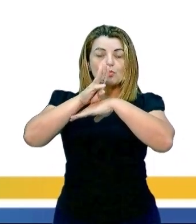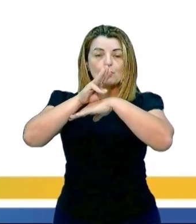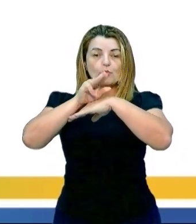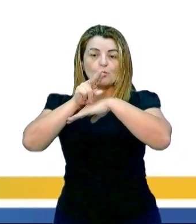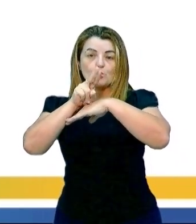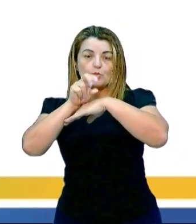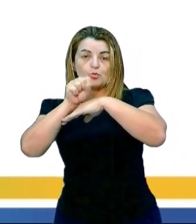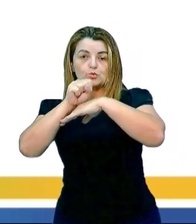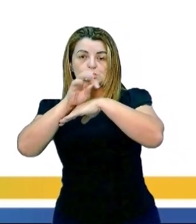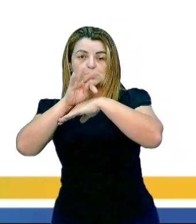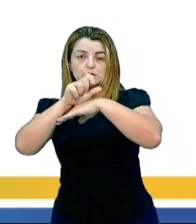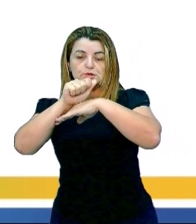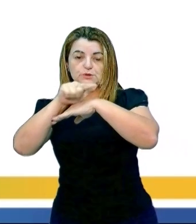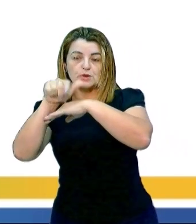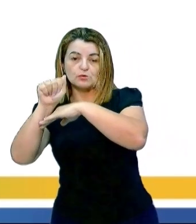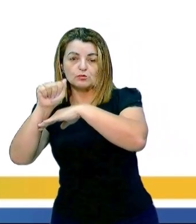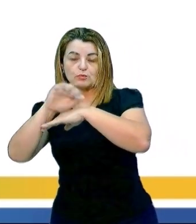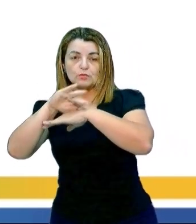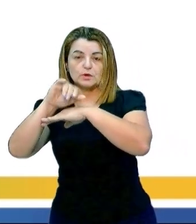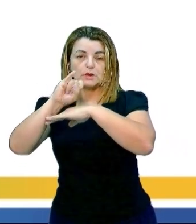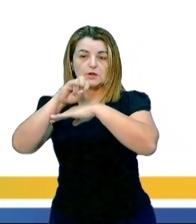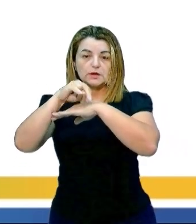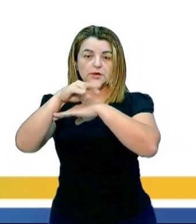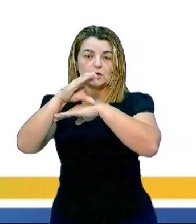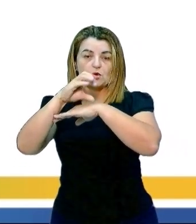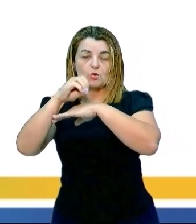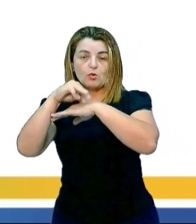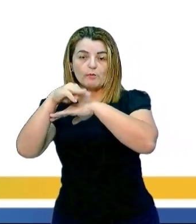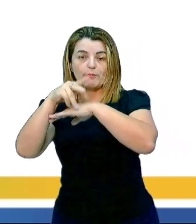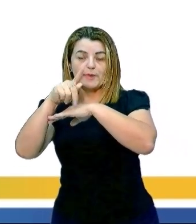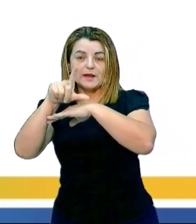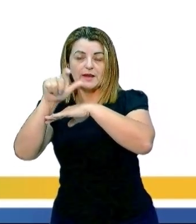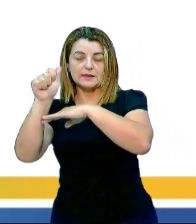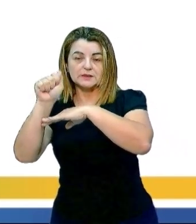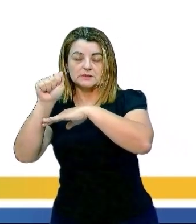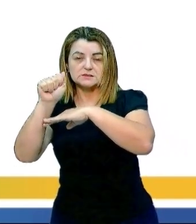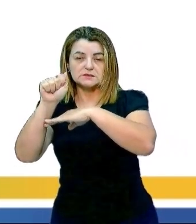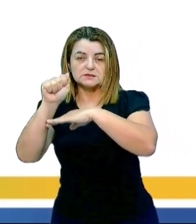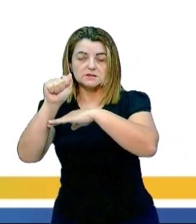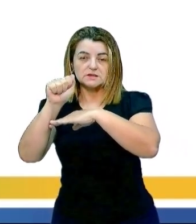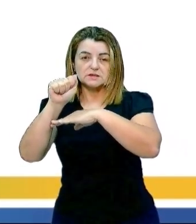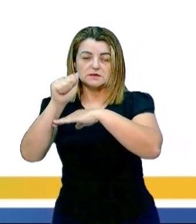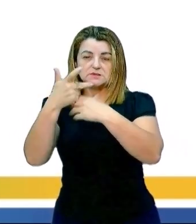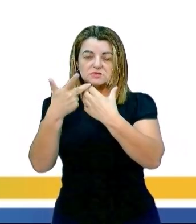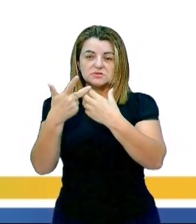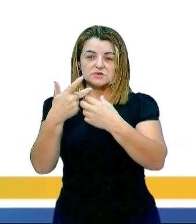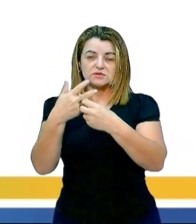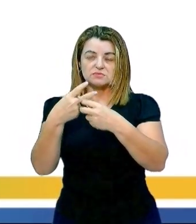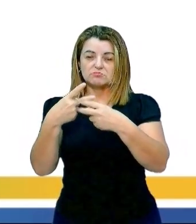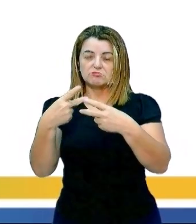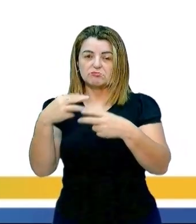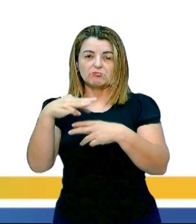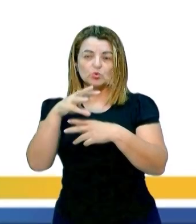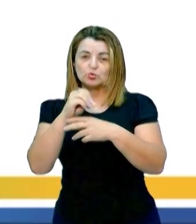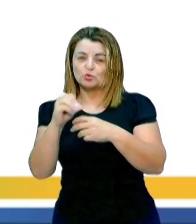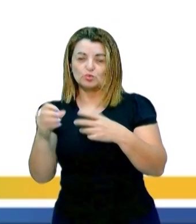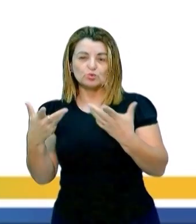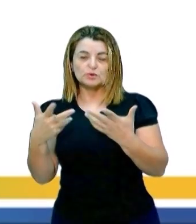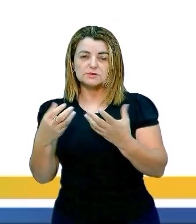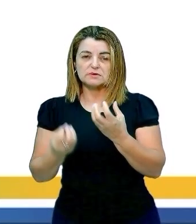motores de carros e indústrias libera gases poluentes na atmosfera. Deixa eu falar uma coisa para vocês.